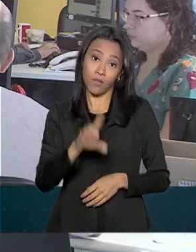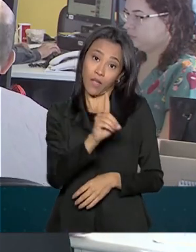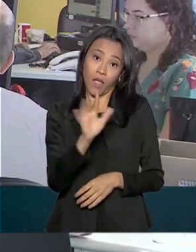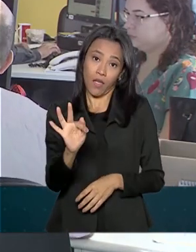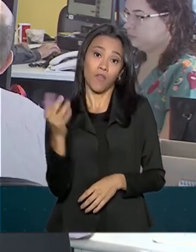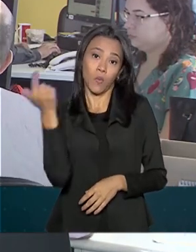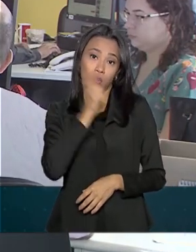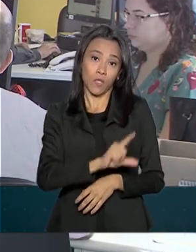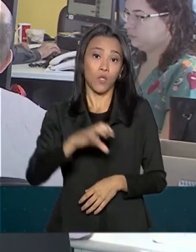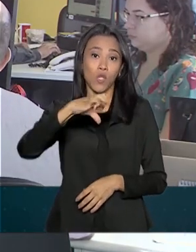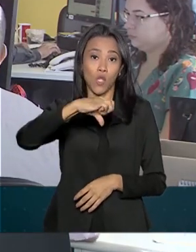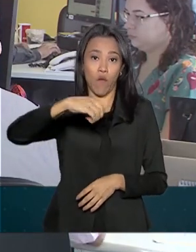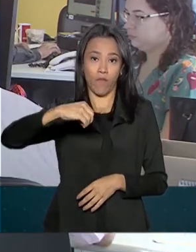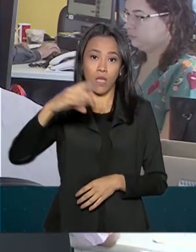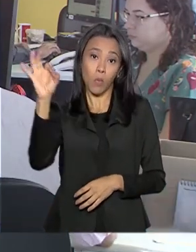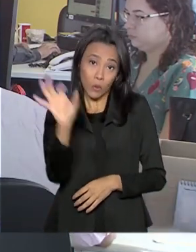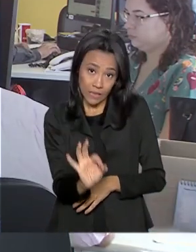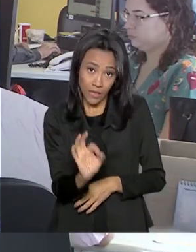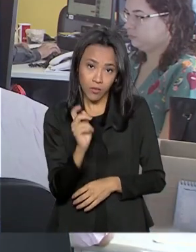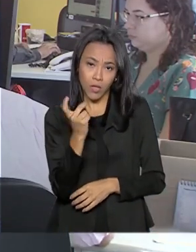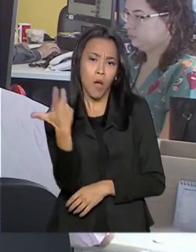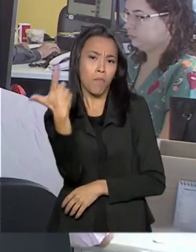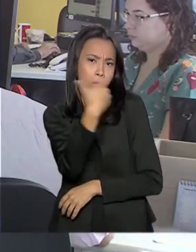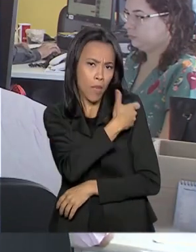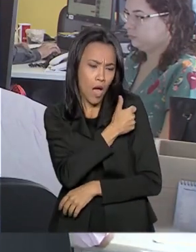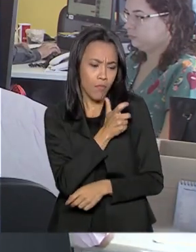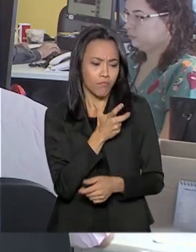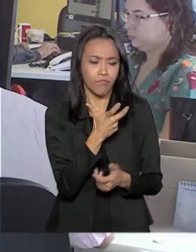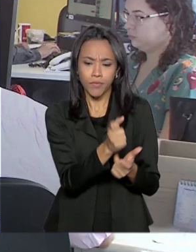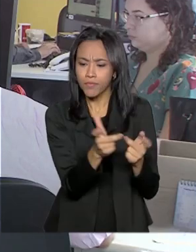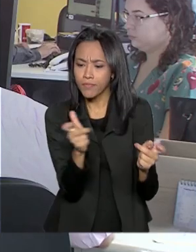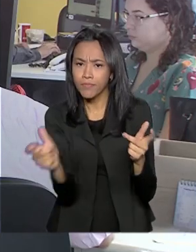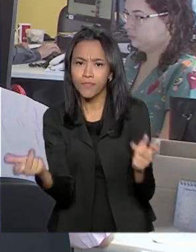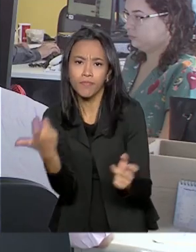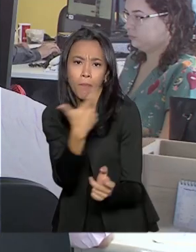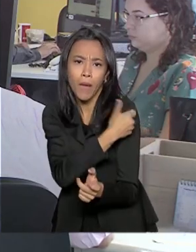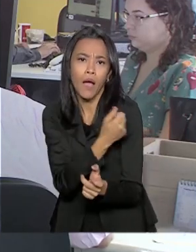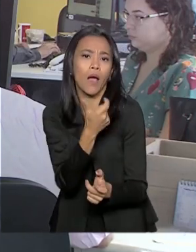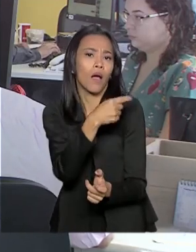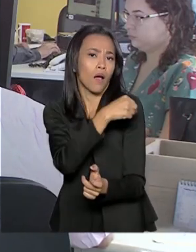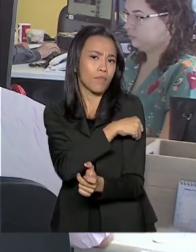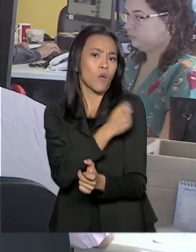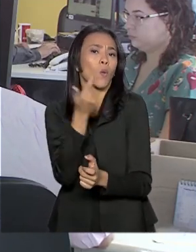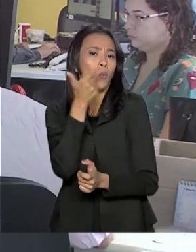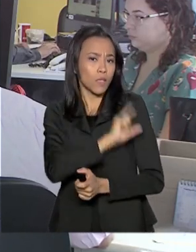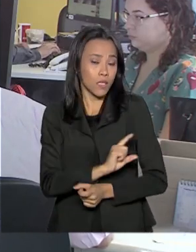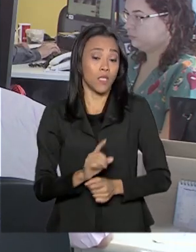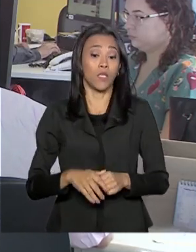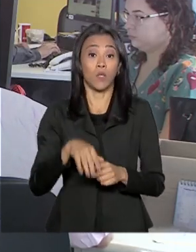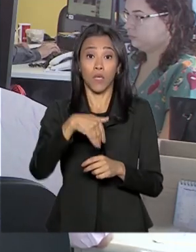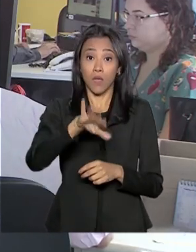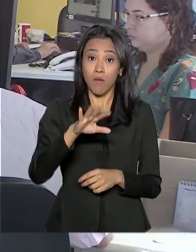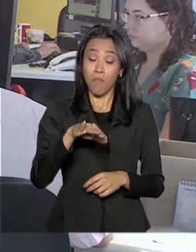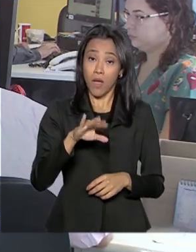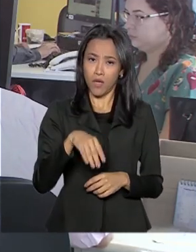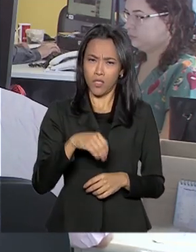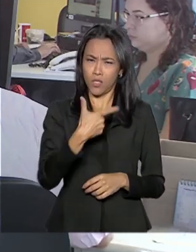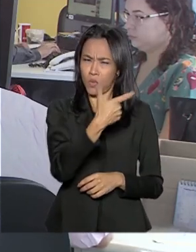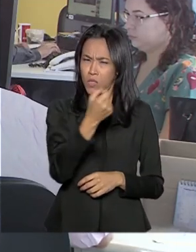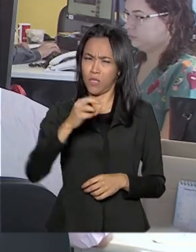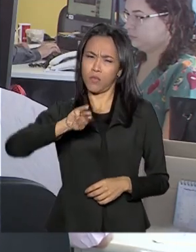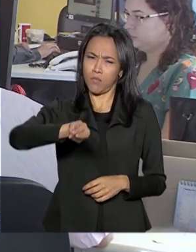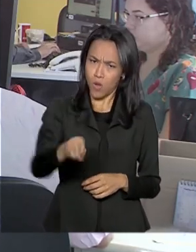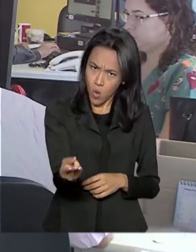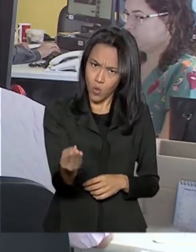público-alvo da campanha nacional de vacinação contra a influência. Foram mais de 53 milhões e 500 mil pessoas